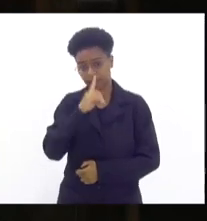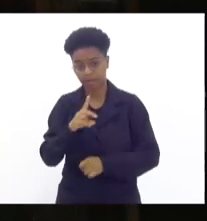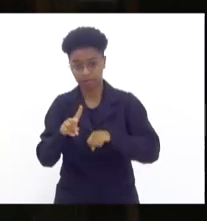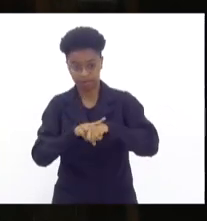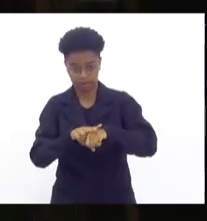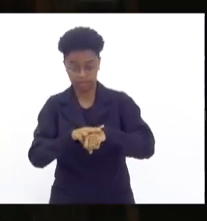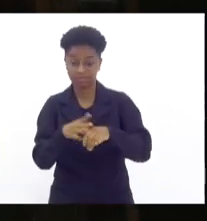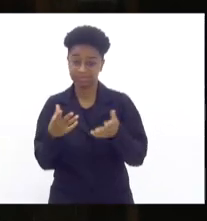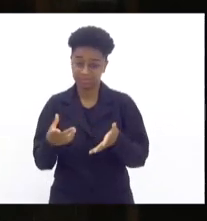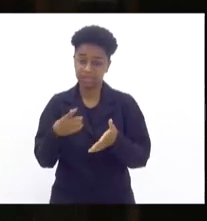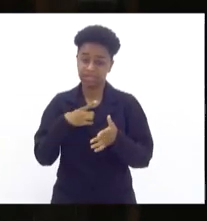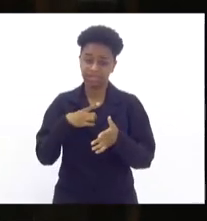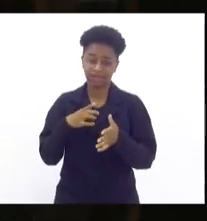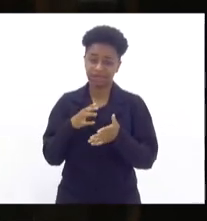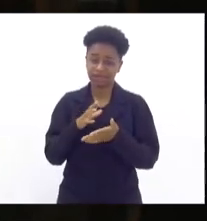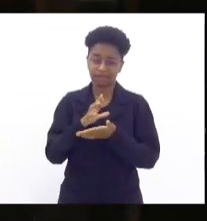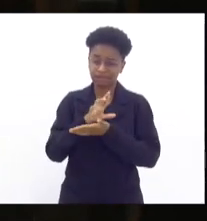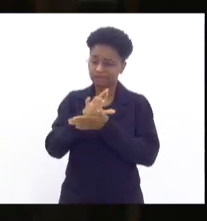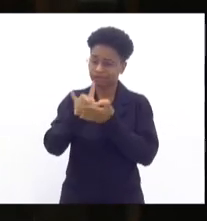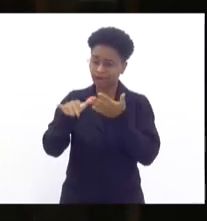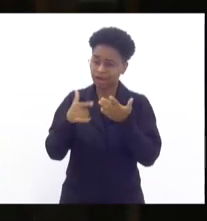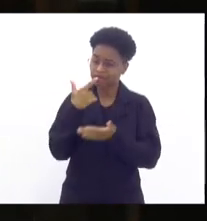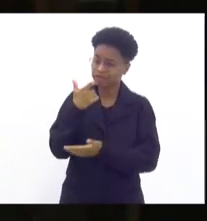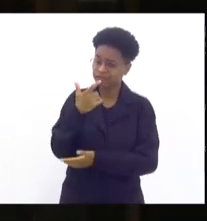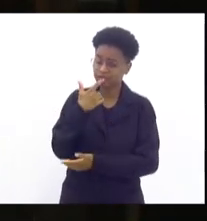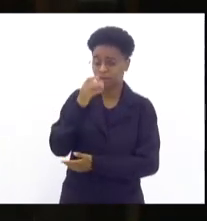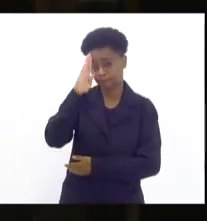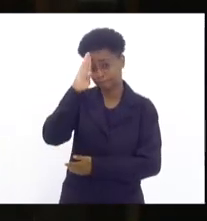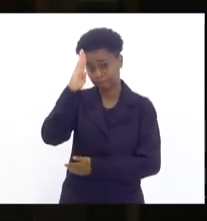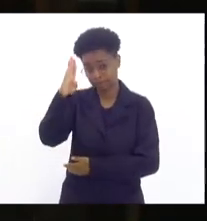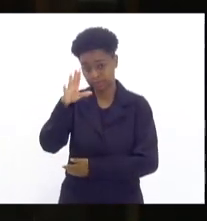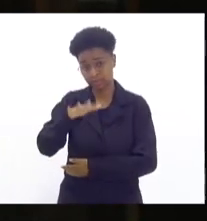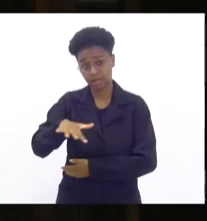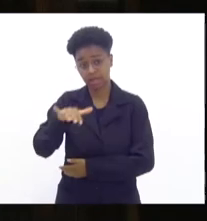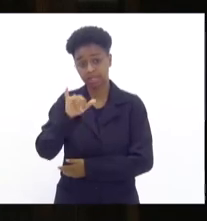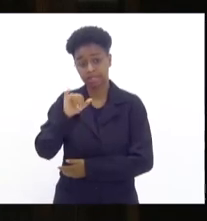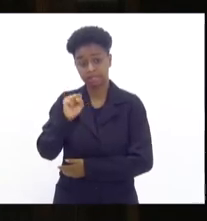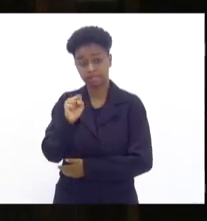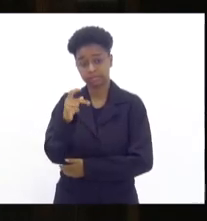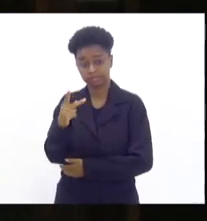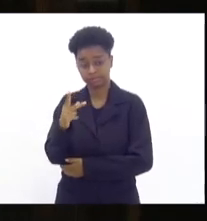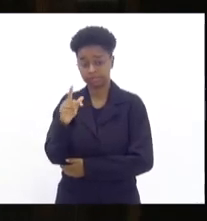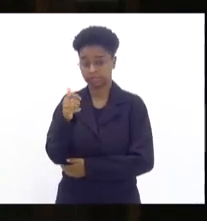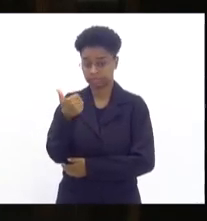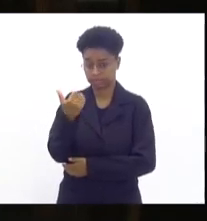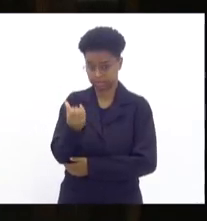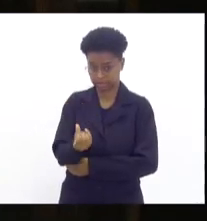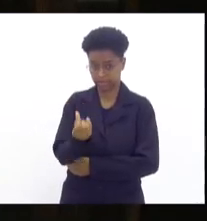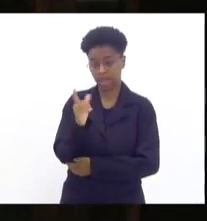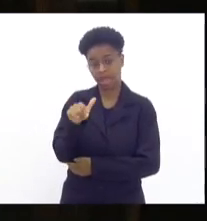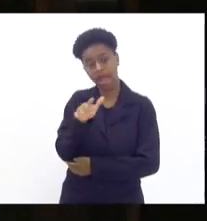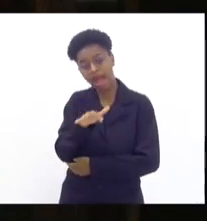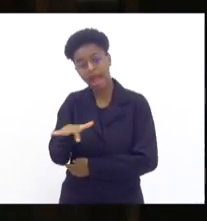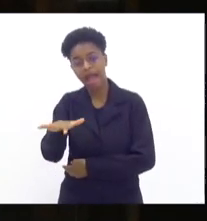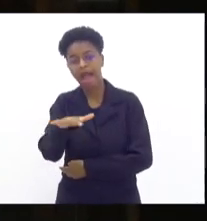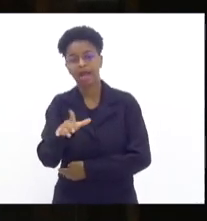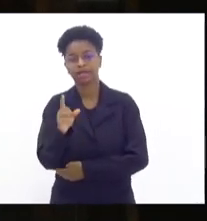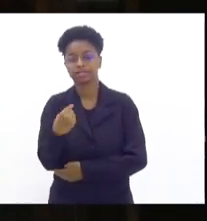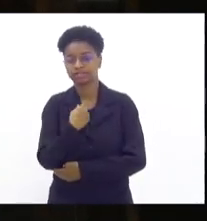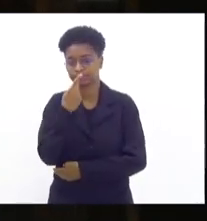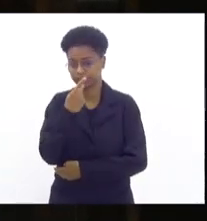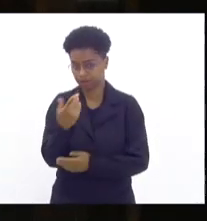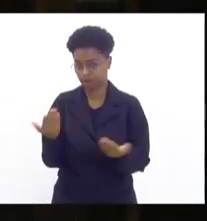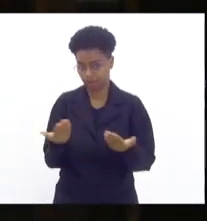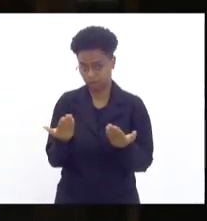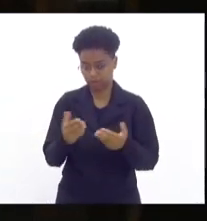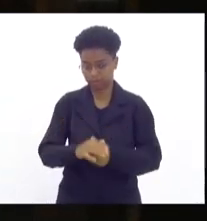classificação muito grande de área vermelha dentro das áreas, sobretudo na área da ISP-16, que é a área que nós, a maioria da área que nós estamos